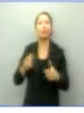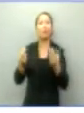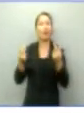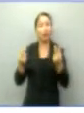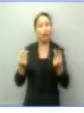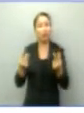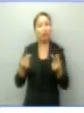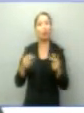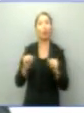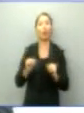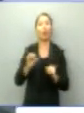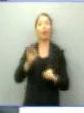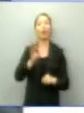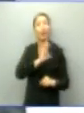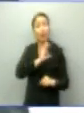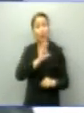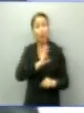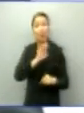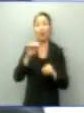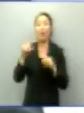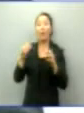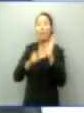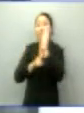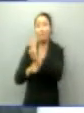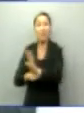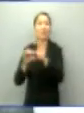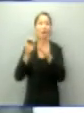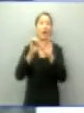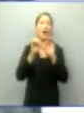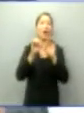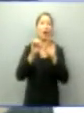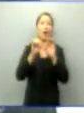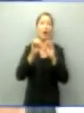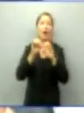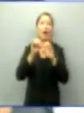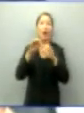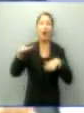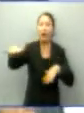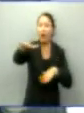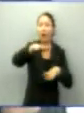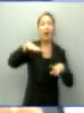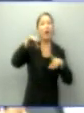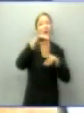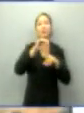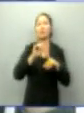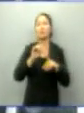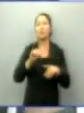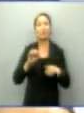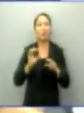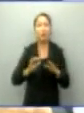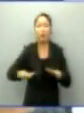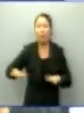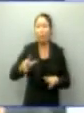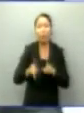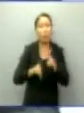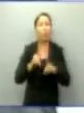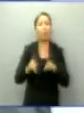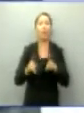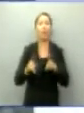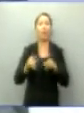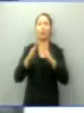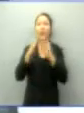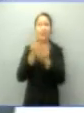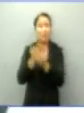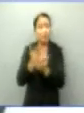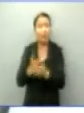filosofia da polícia comunitária, em sintonia com as escolas, com as comunidades, trabalhando com atividades educativas, de lazer, de esporte,